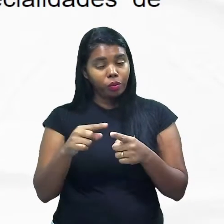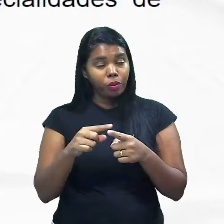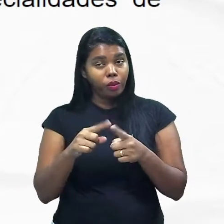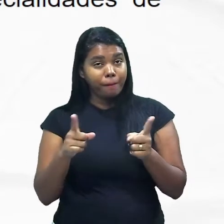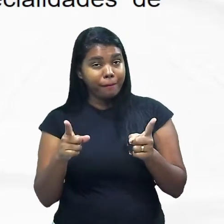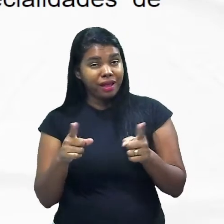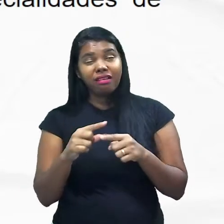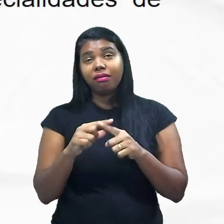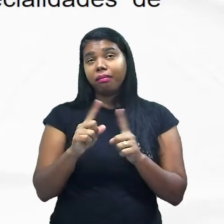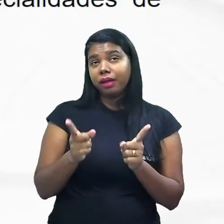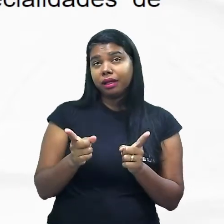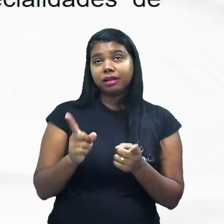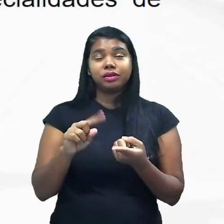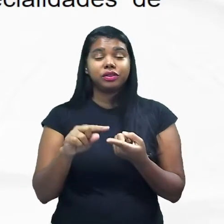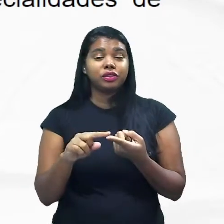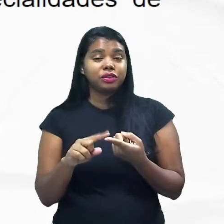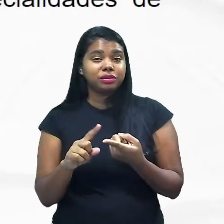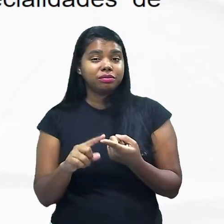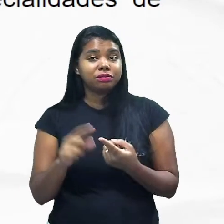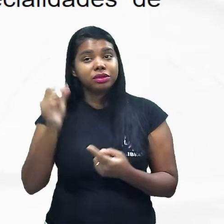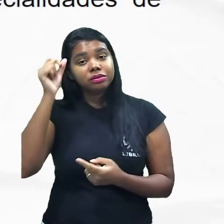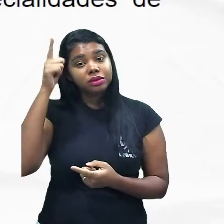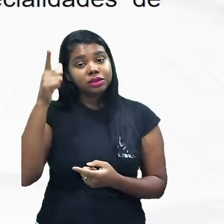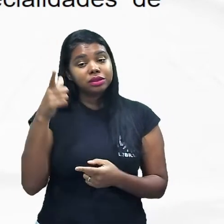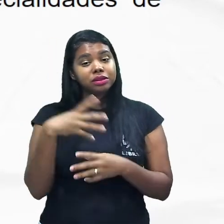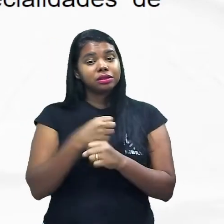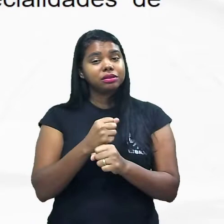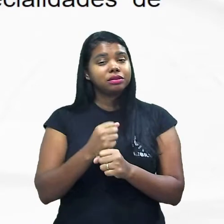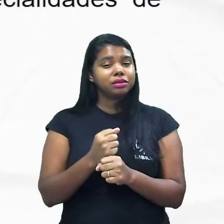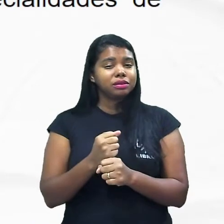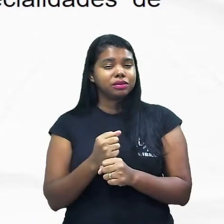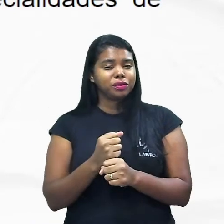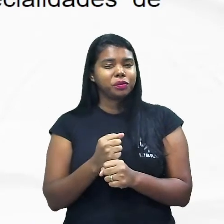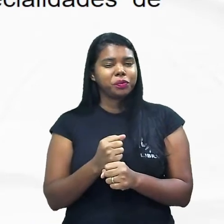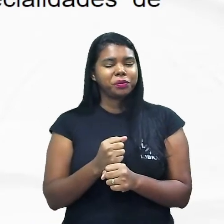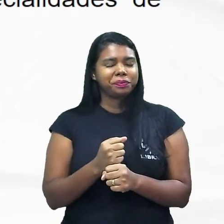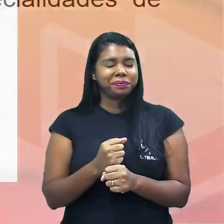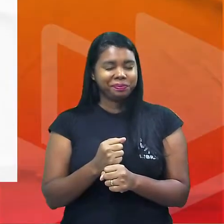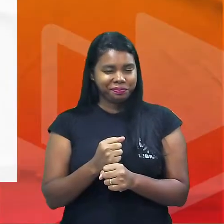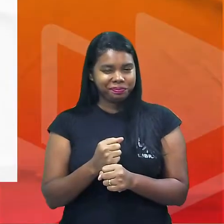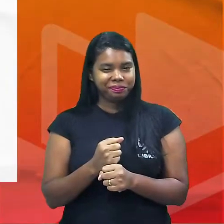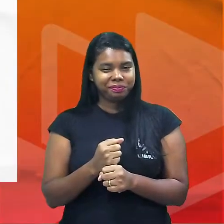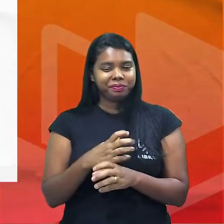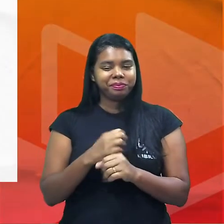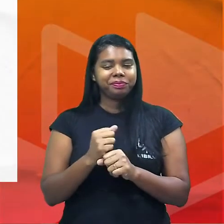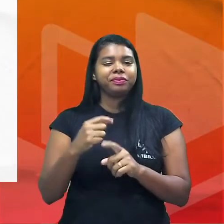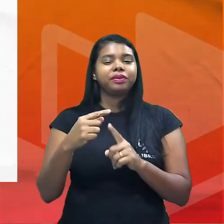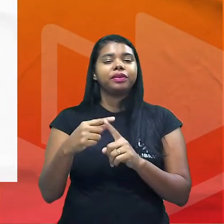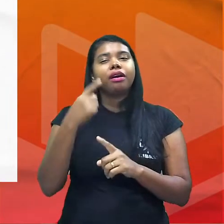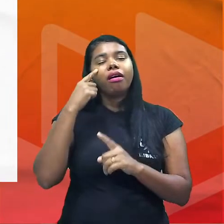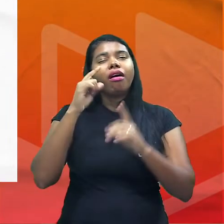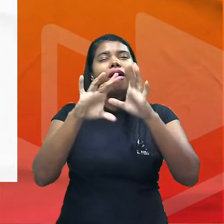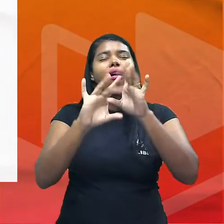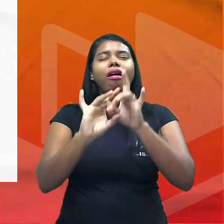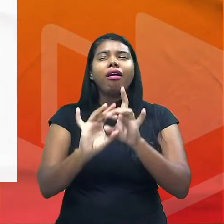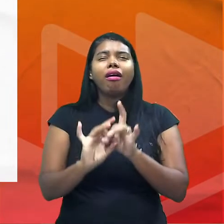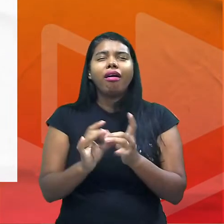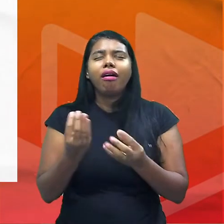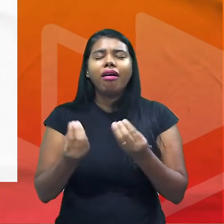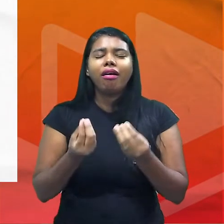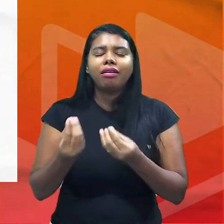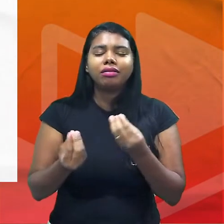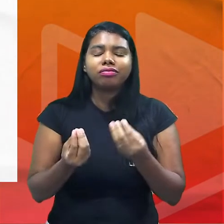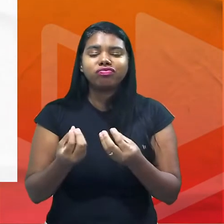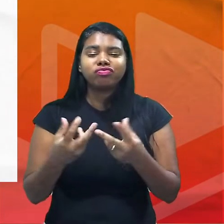também passa a ter ideia de soma de adição então tem que perceber o contexto tem que saber